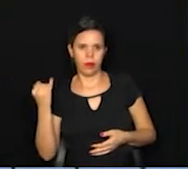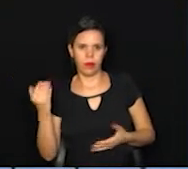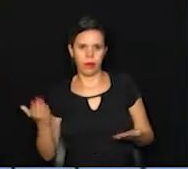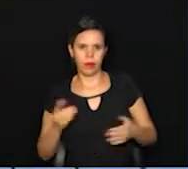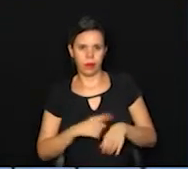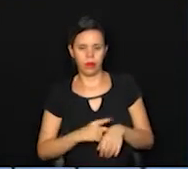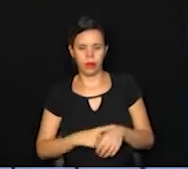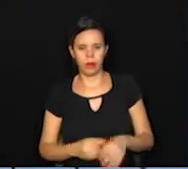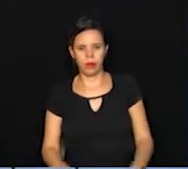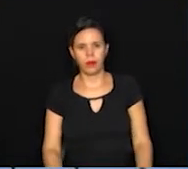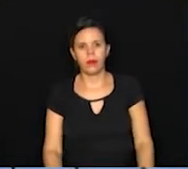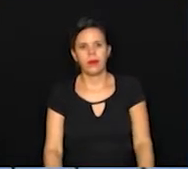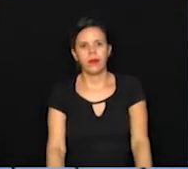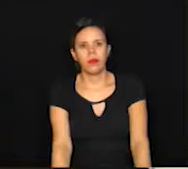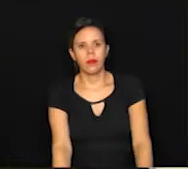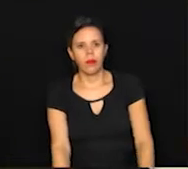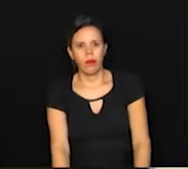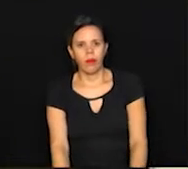neste momento.